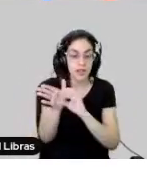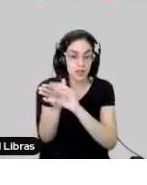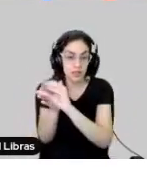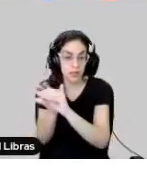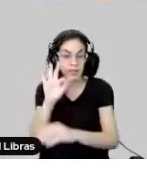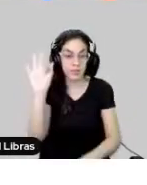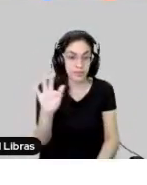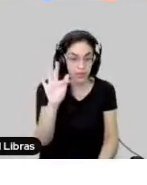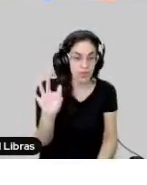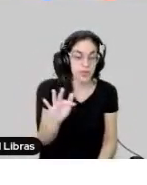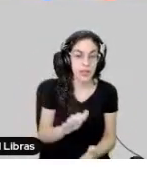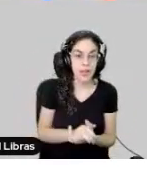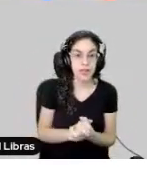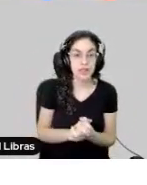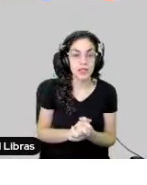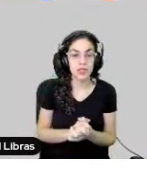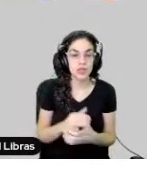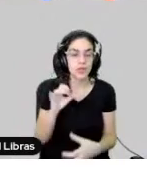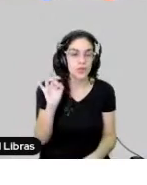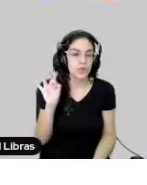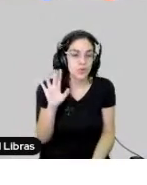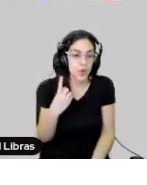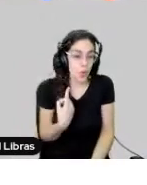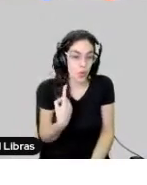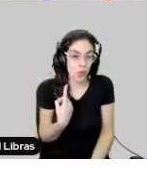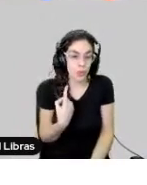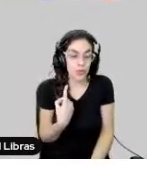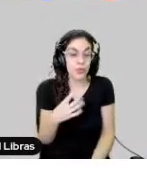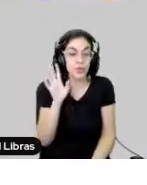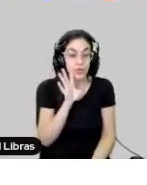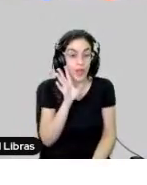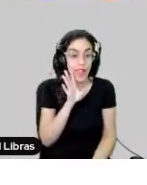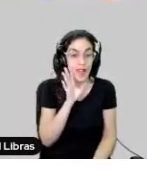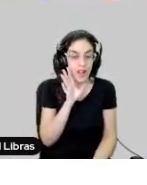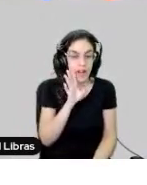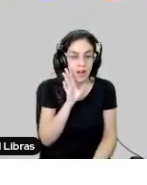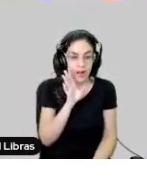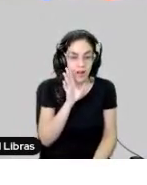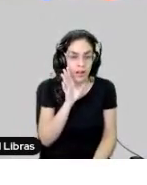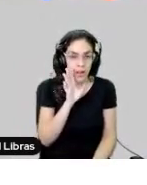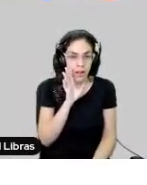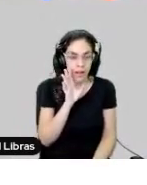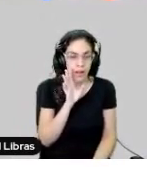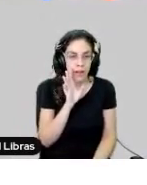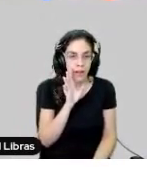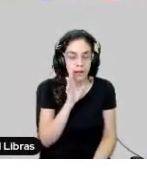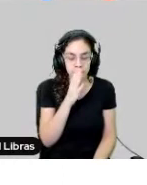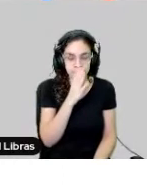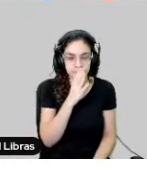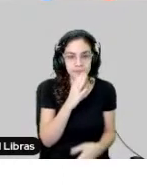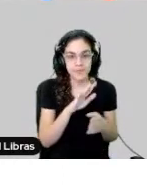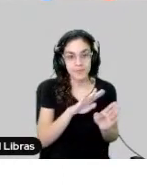isso se tornou um envoltro único, né? Então, isso foi muito legal, porque fez com que a gente conseguisse deixar o ensino